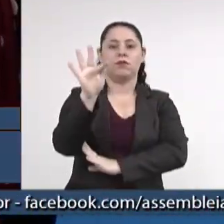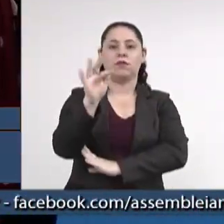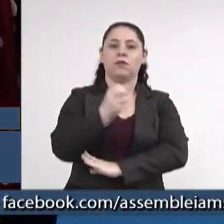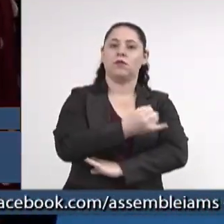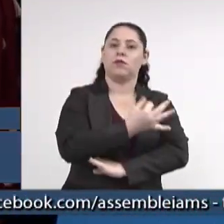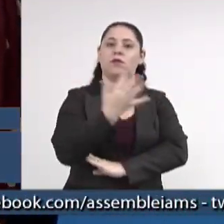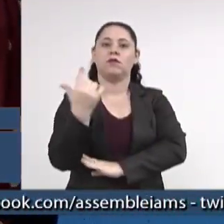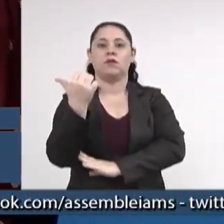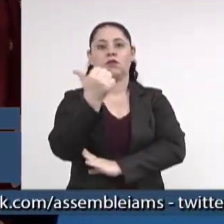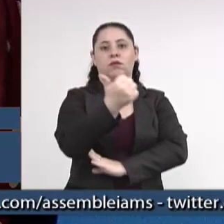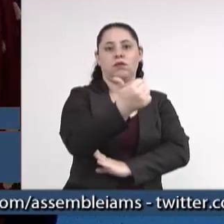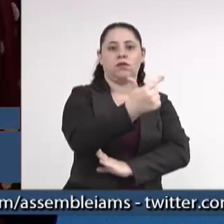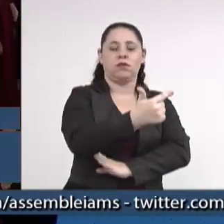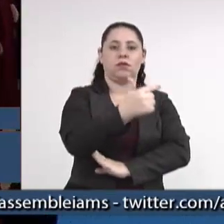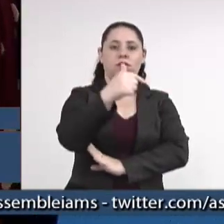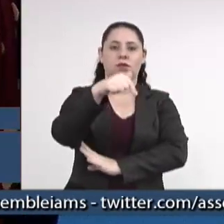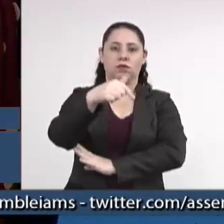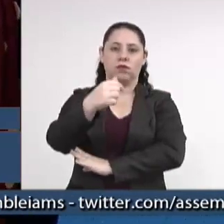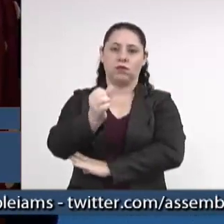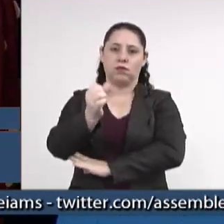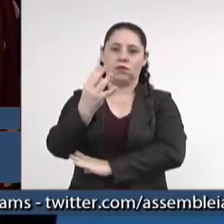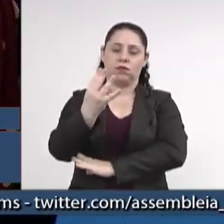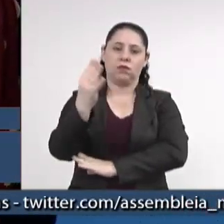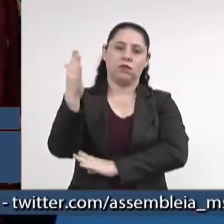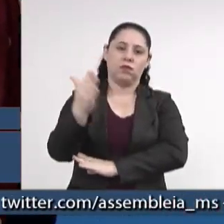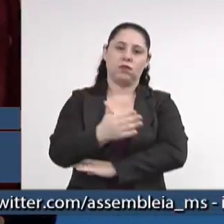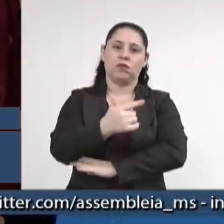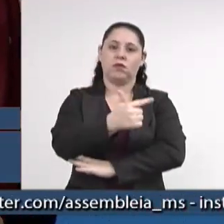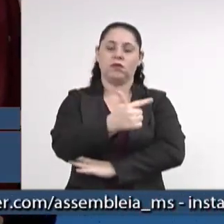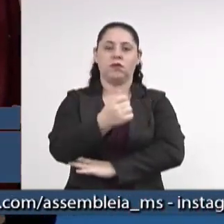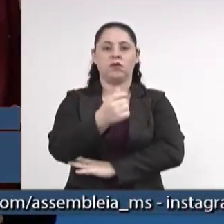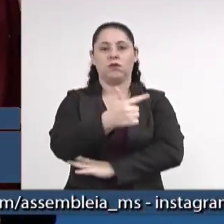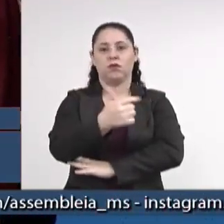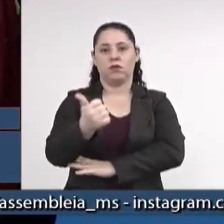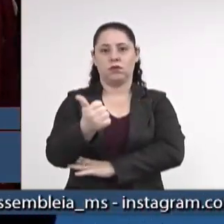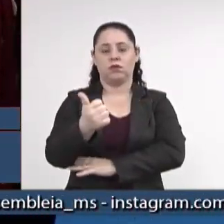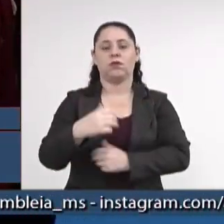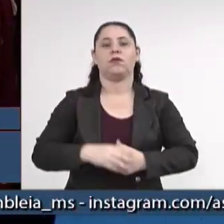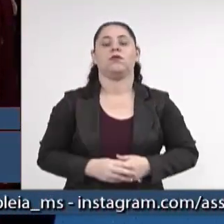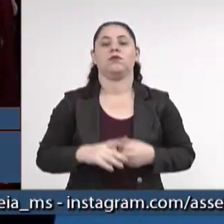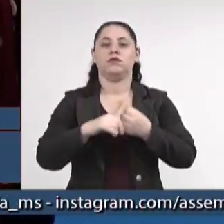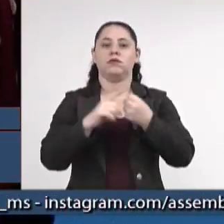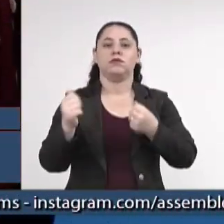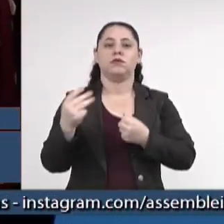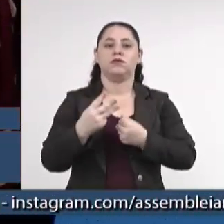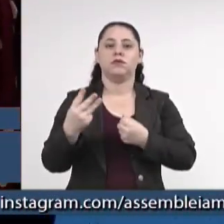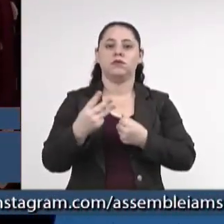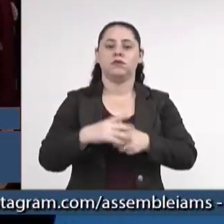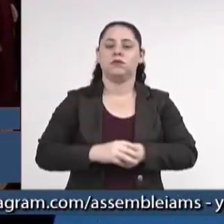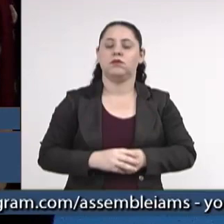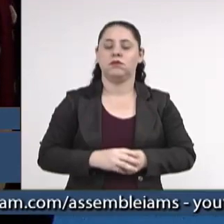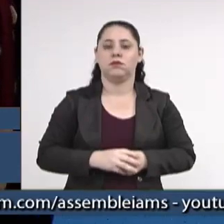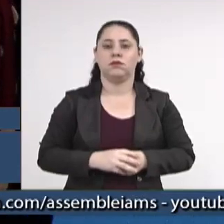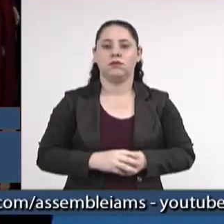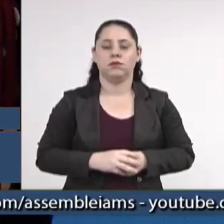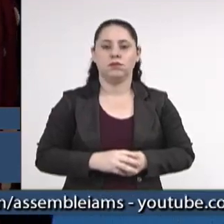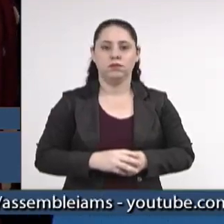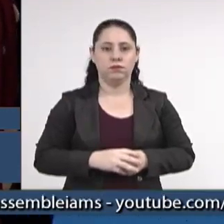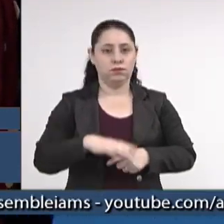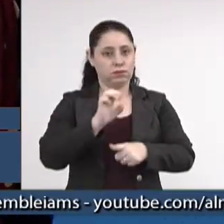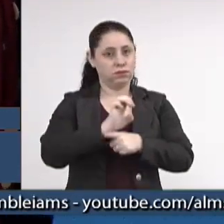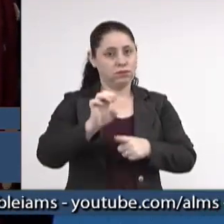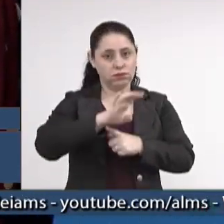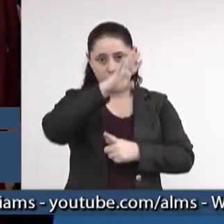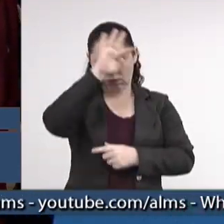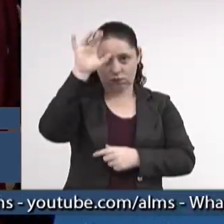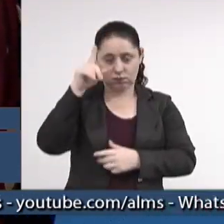número 12.764 barra 2012. Artigo 3º. O estado de Mato Grosso do